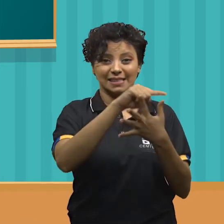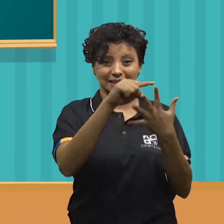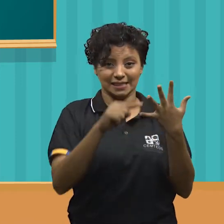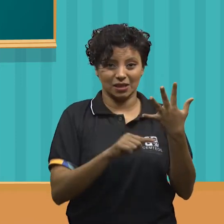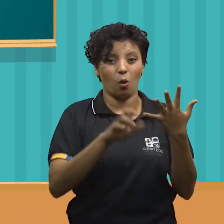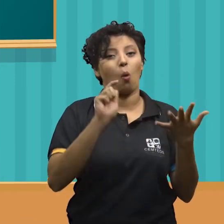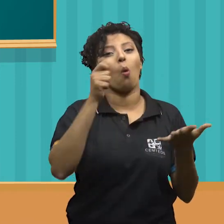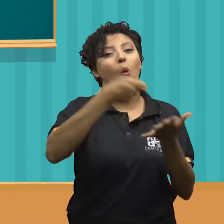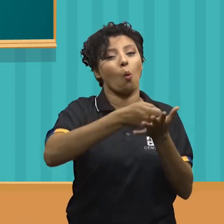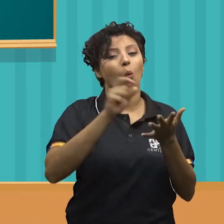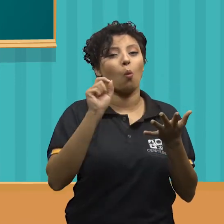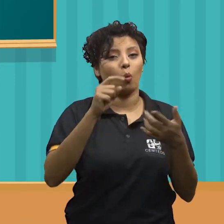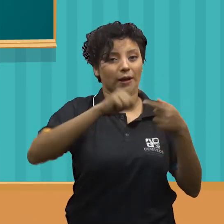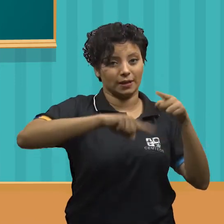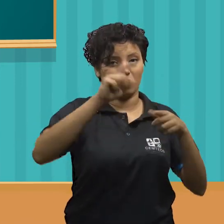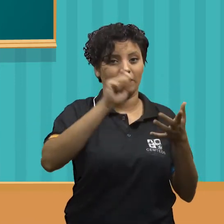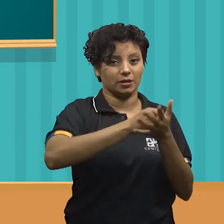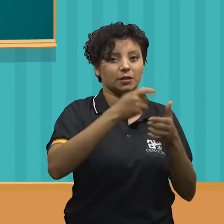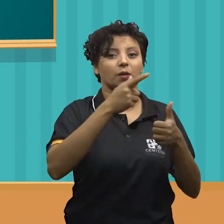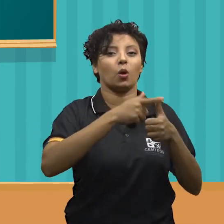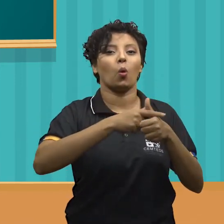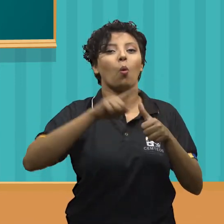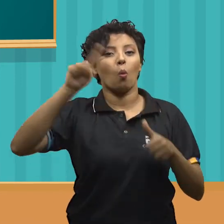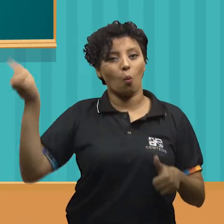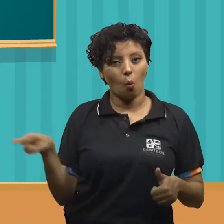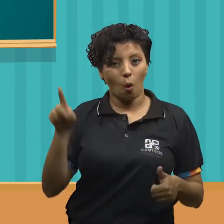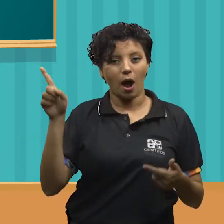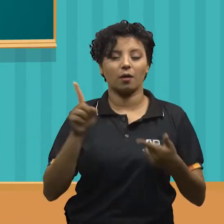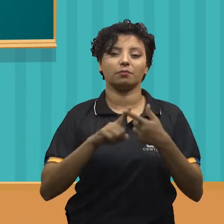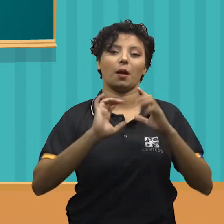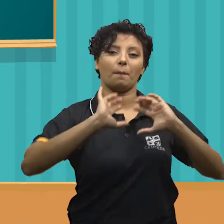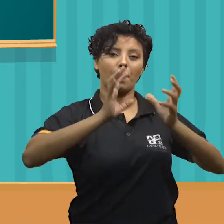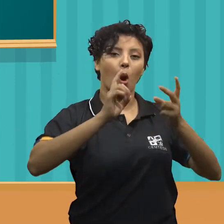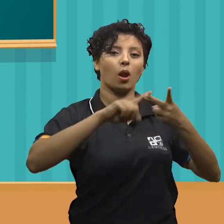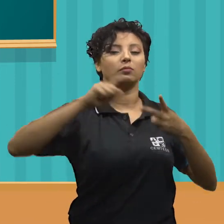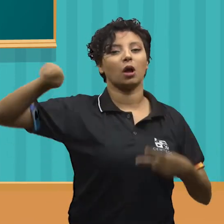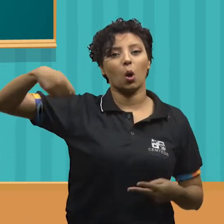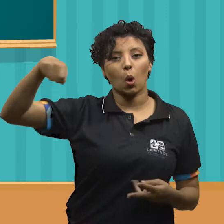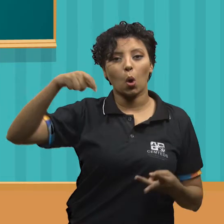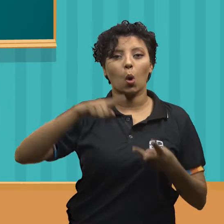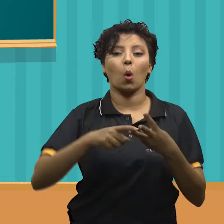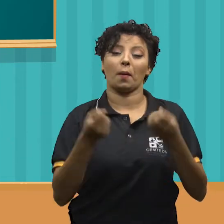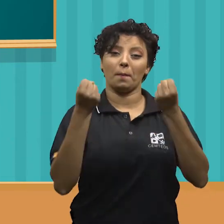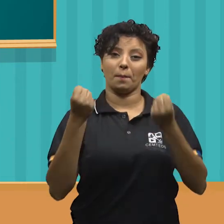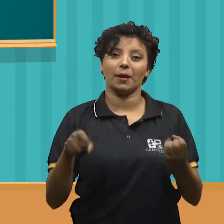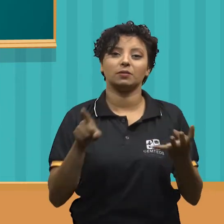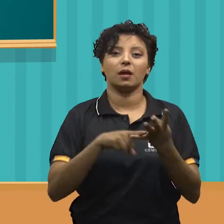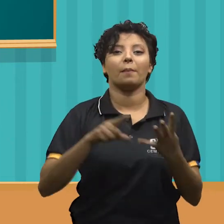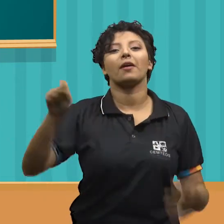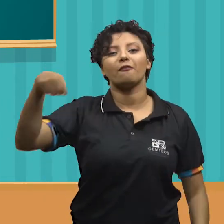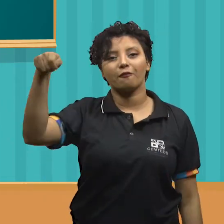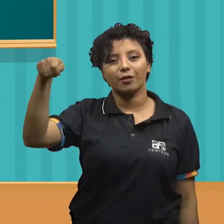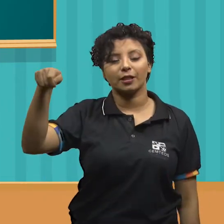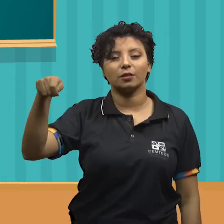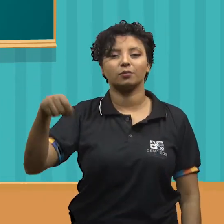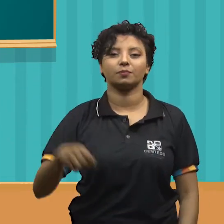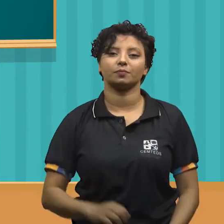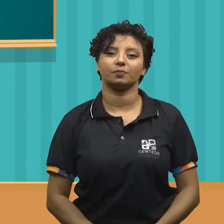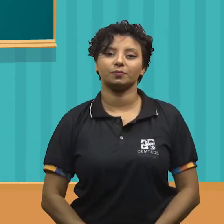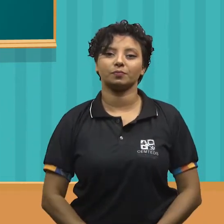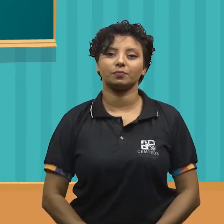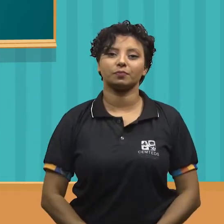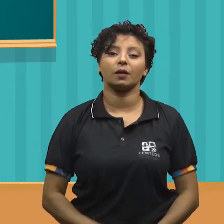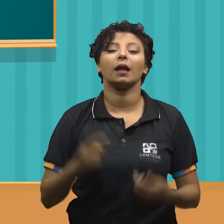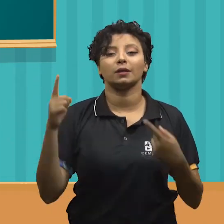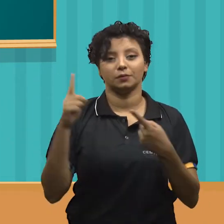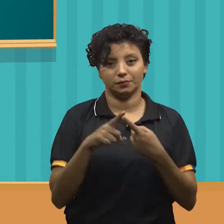5 materiais oficiais, que são eles, o arco, a bola, a corda, massas e a fita. Esse ramo